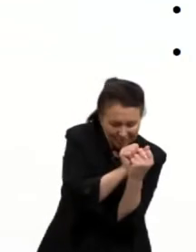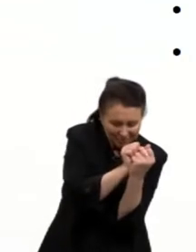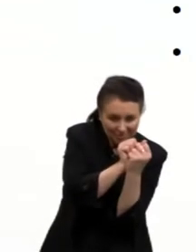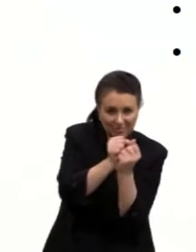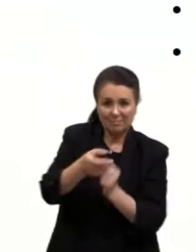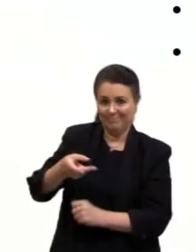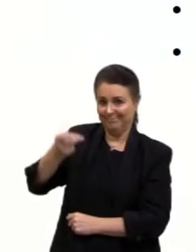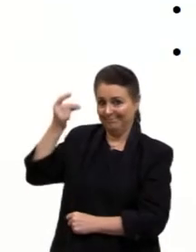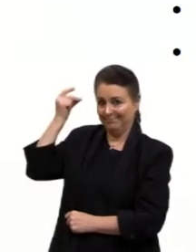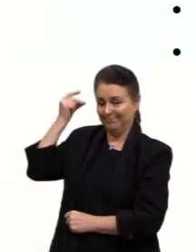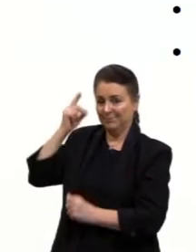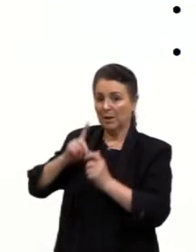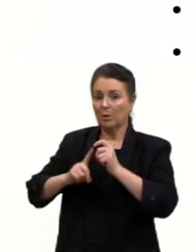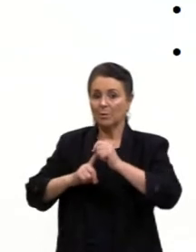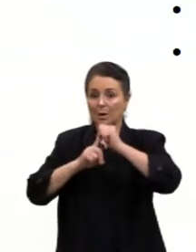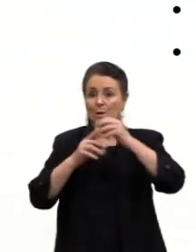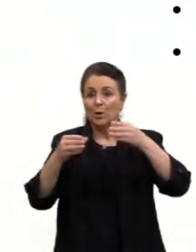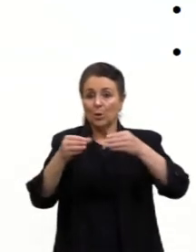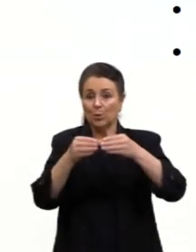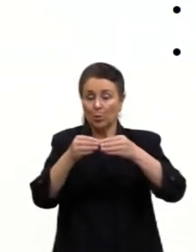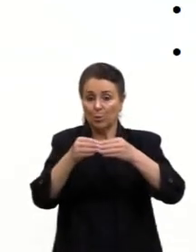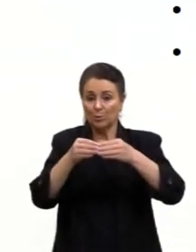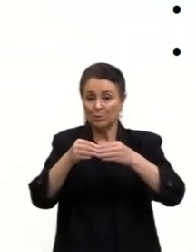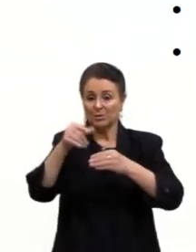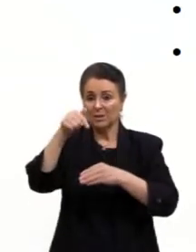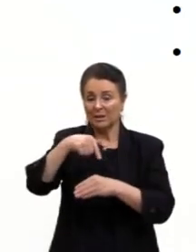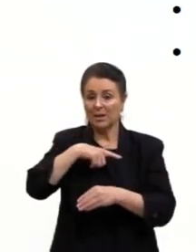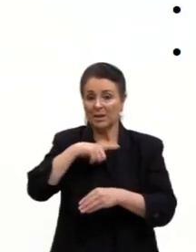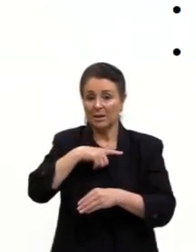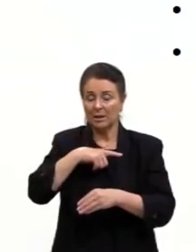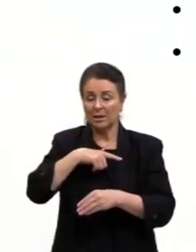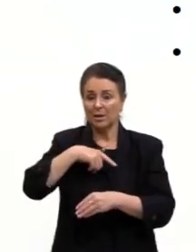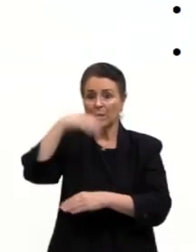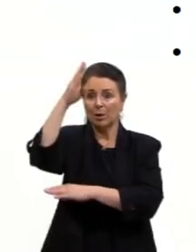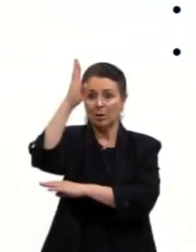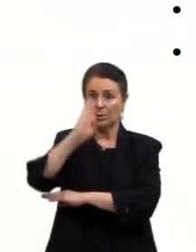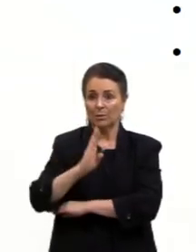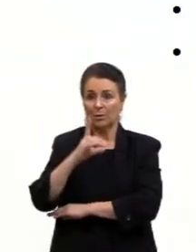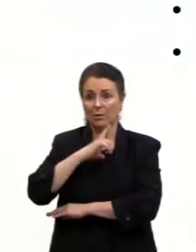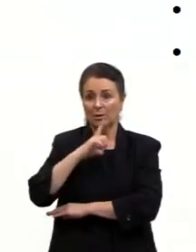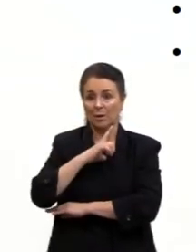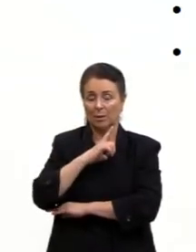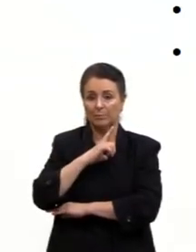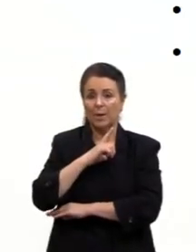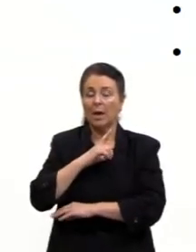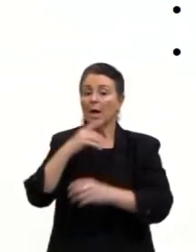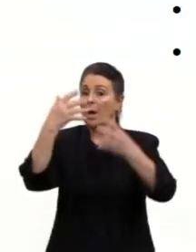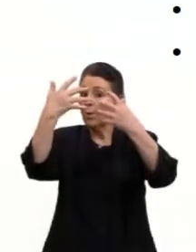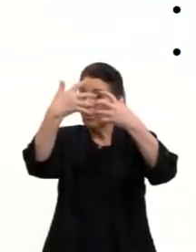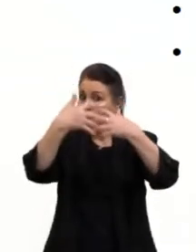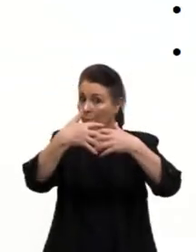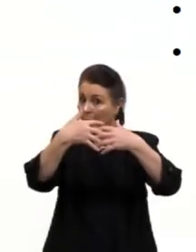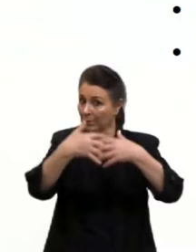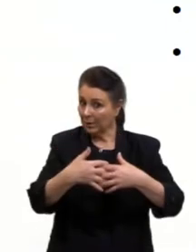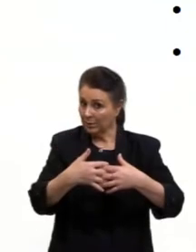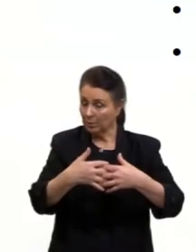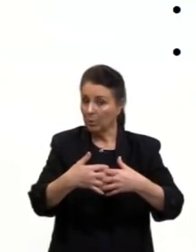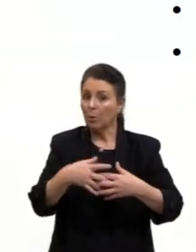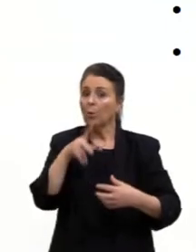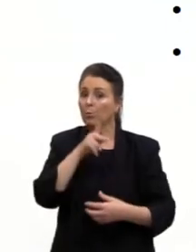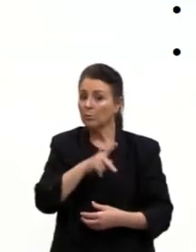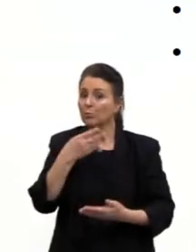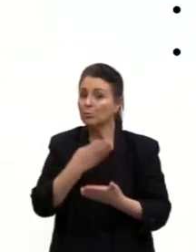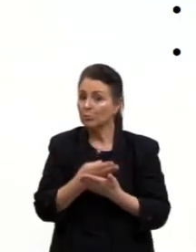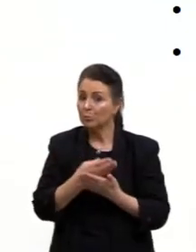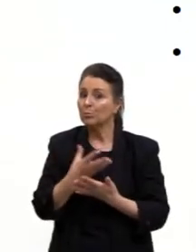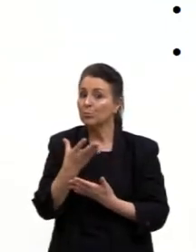E os principais grupos culturais africanos, então, presentes no Brasil? Aqui é uma questão complexa, pessoal. Eu estudei bastante,